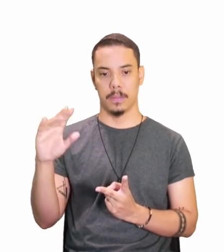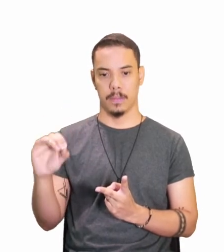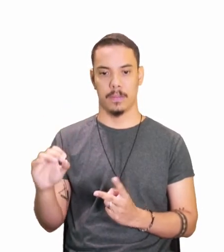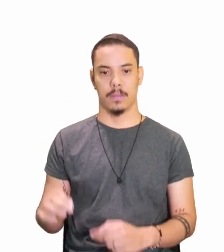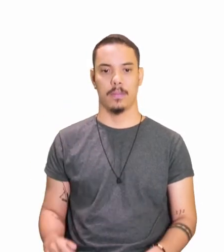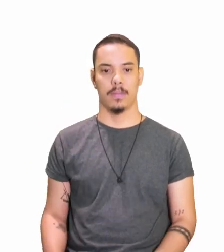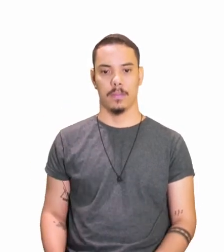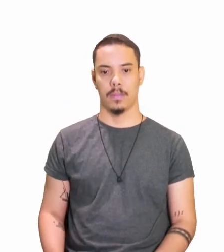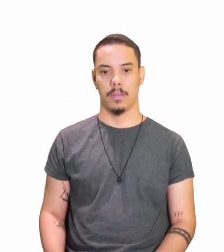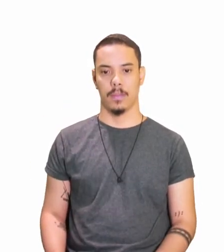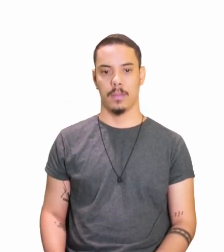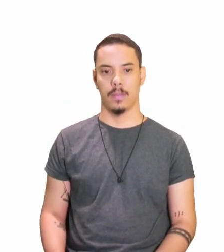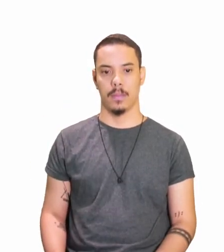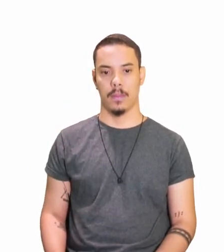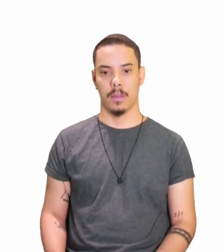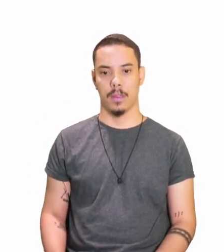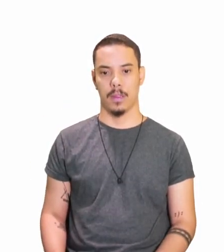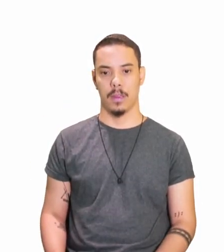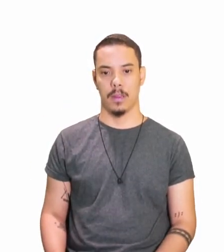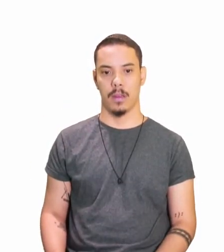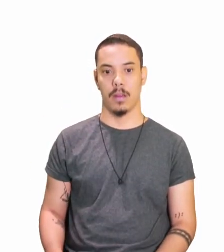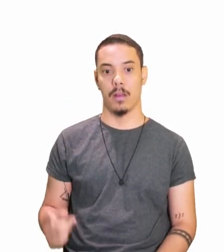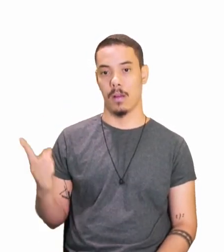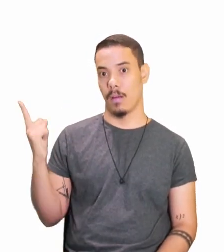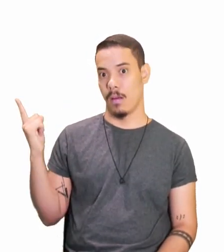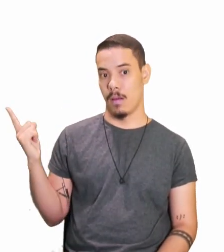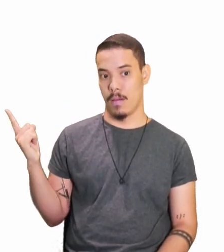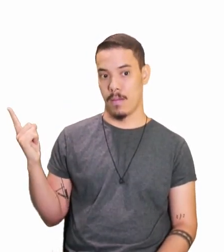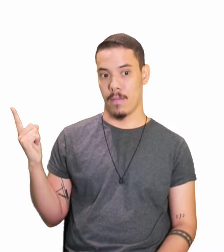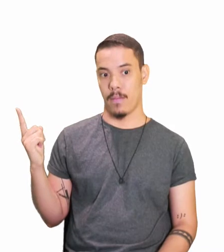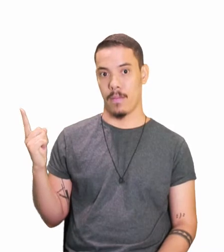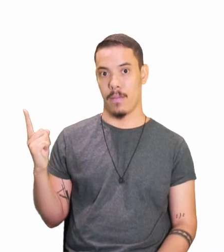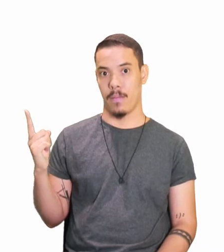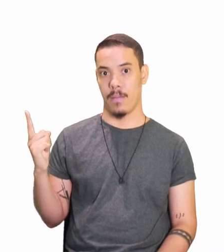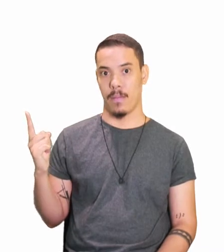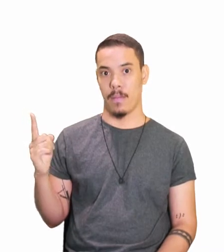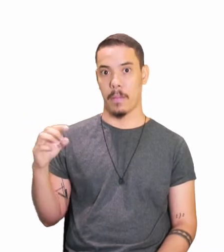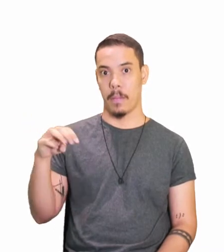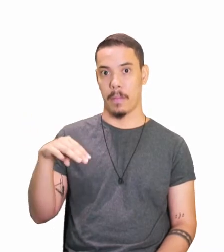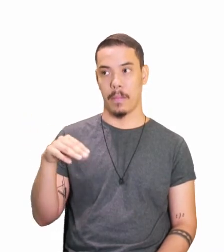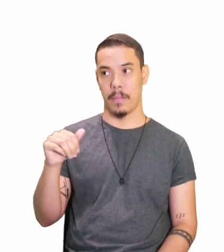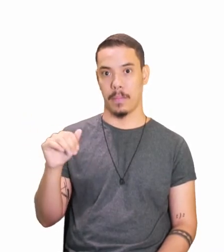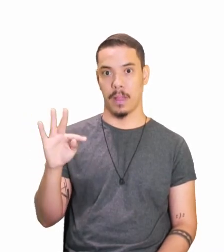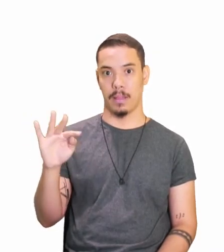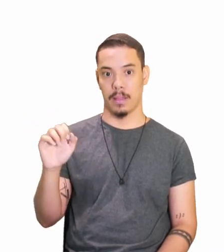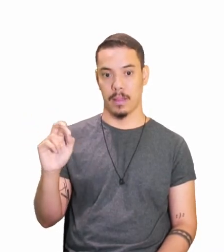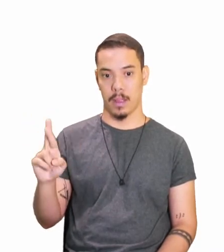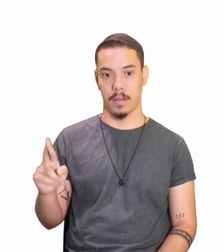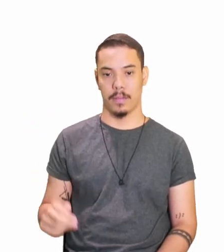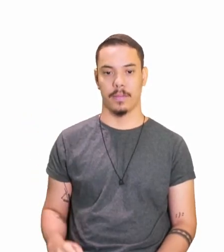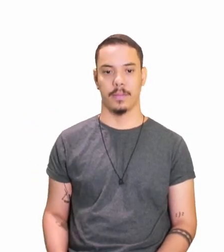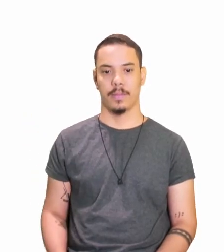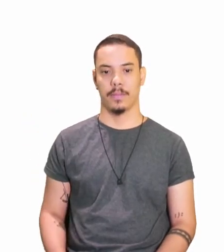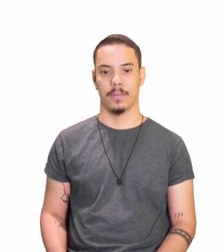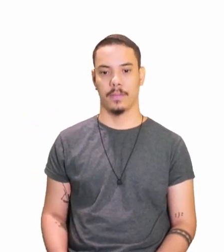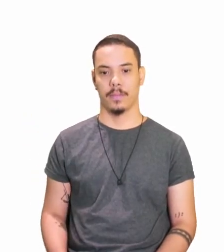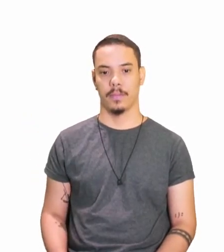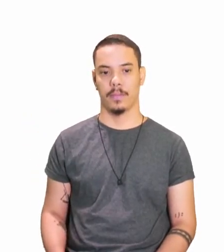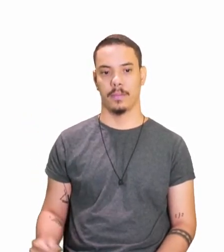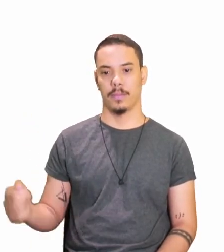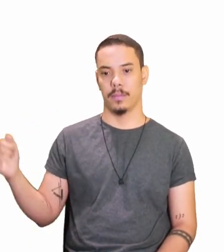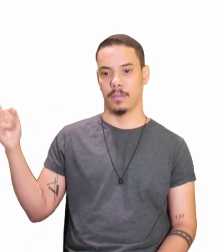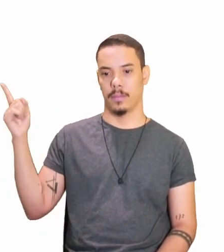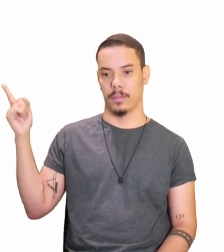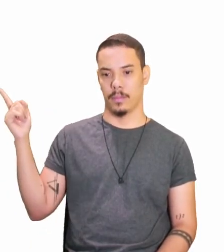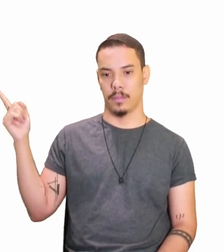ele tem matado, e tem morto, uma forma no participio, tem extinguido, e